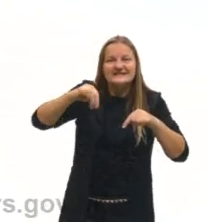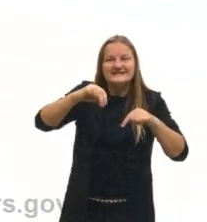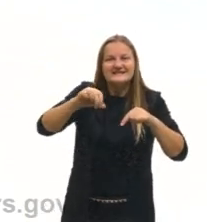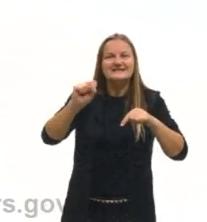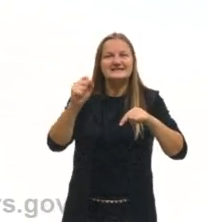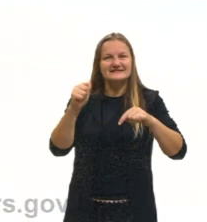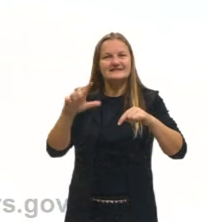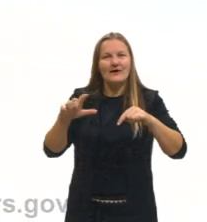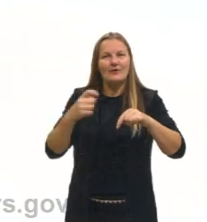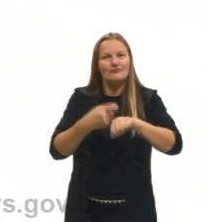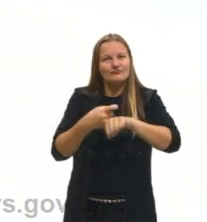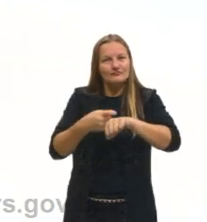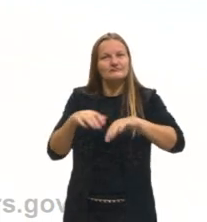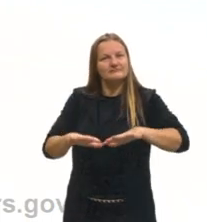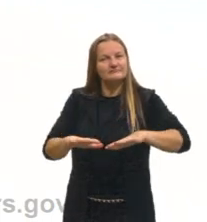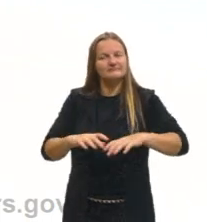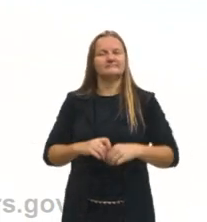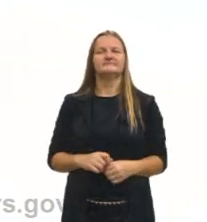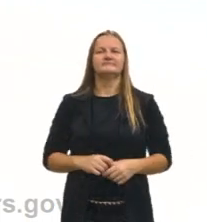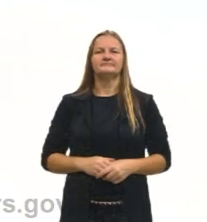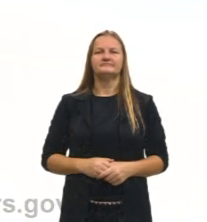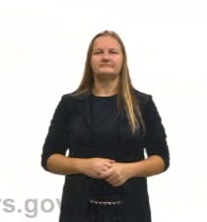a solução desejada.